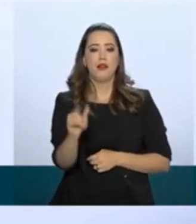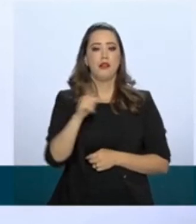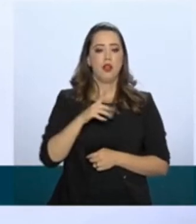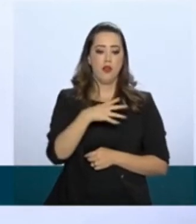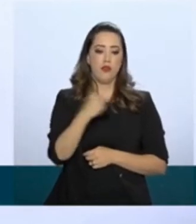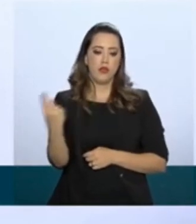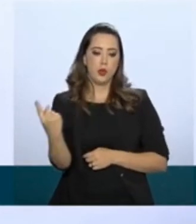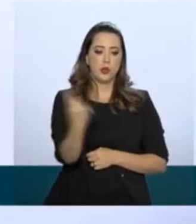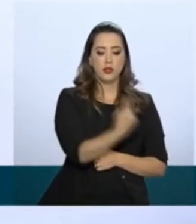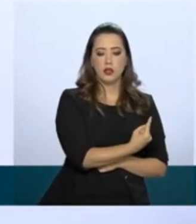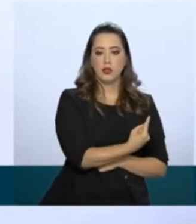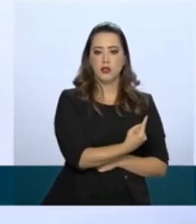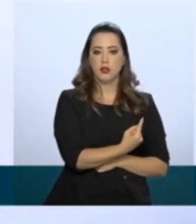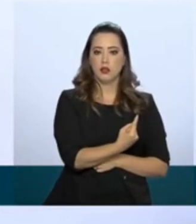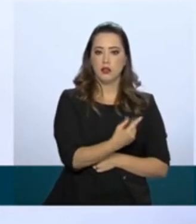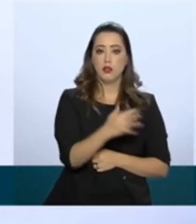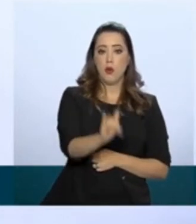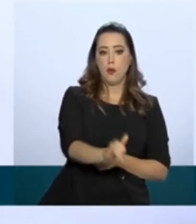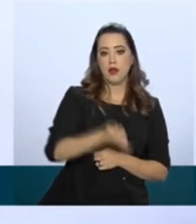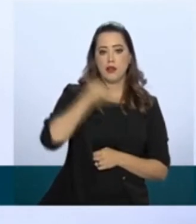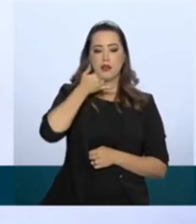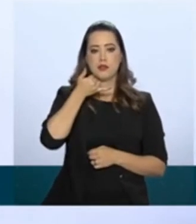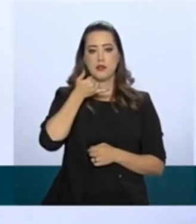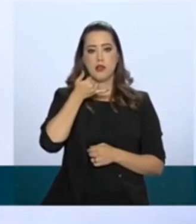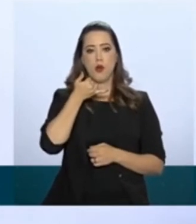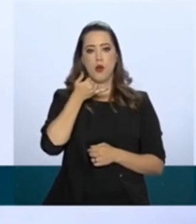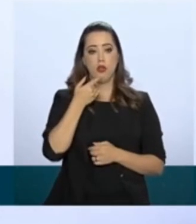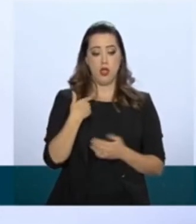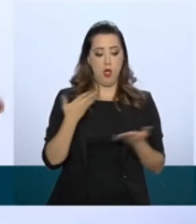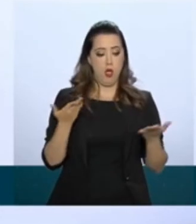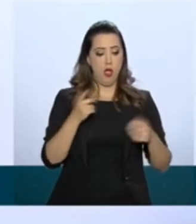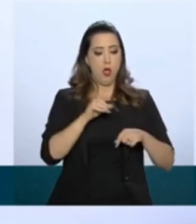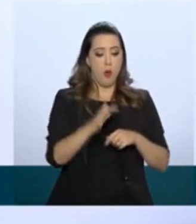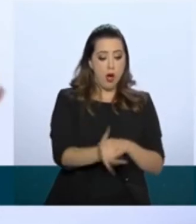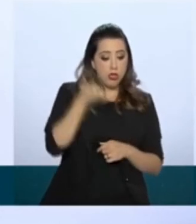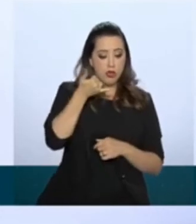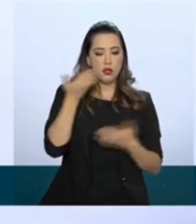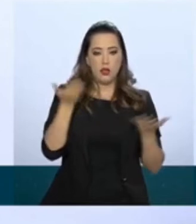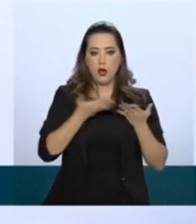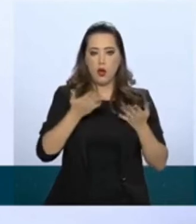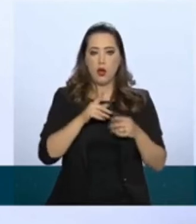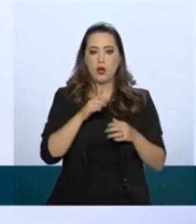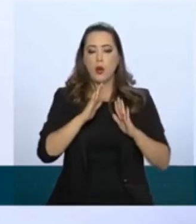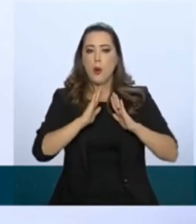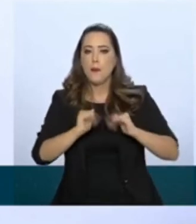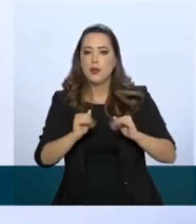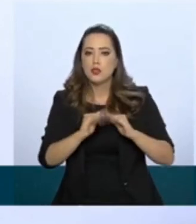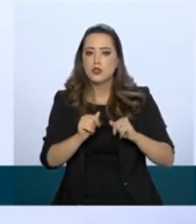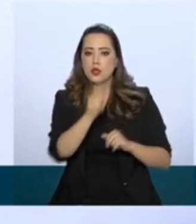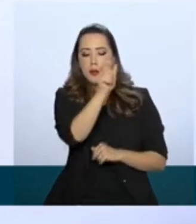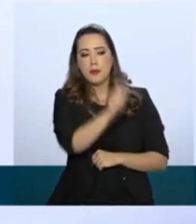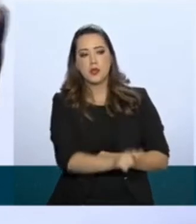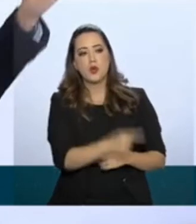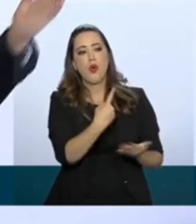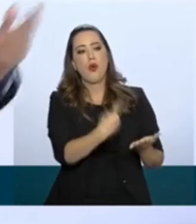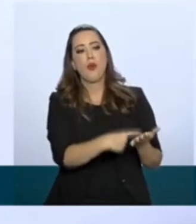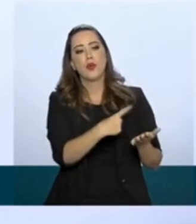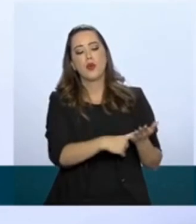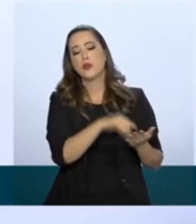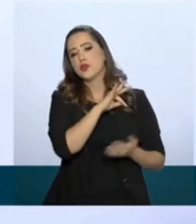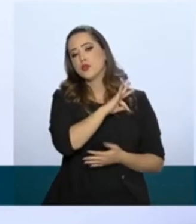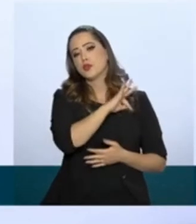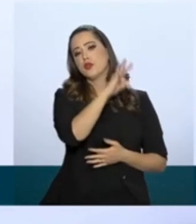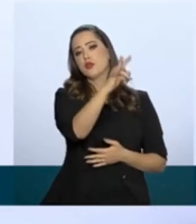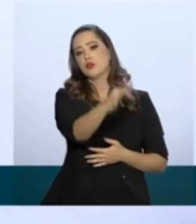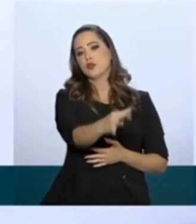Uma ligação para mim. Eu atenderia agora ou pediria ao ajudante de ordem para marcar uma